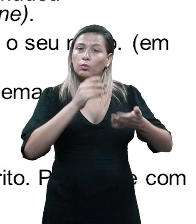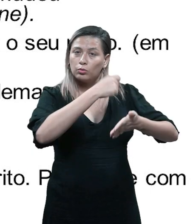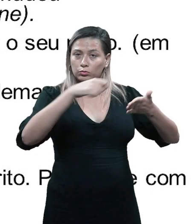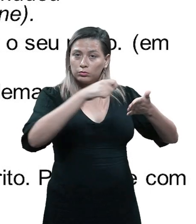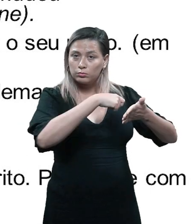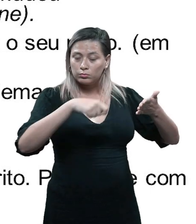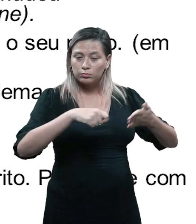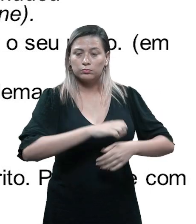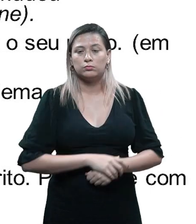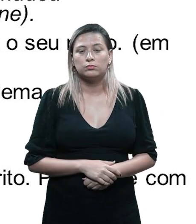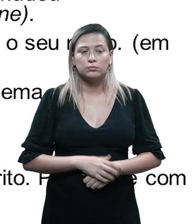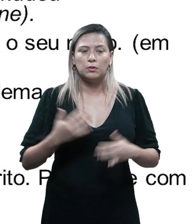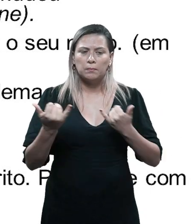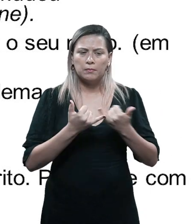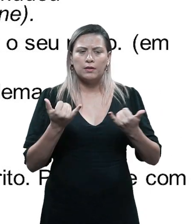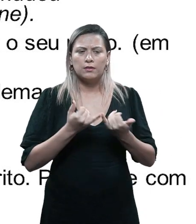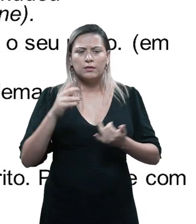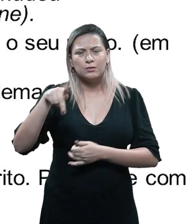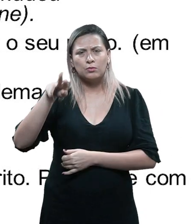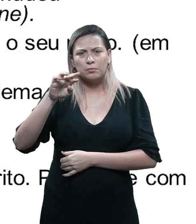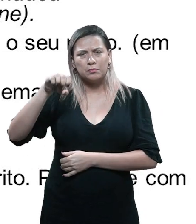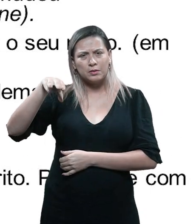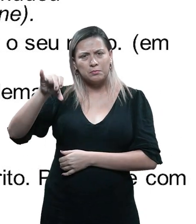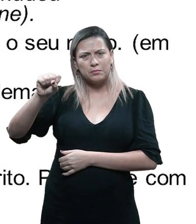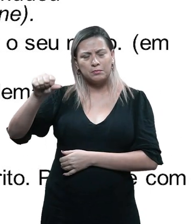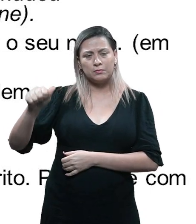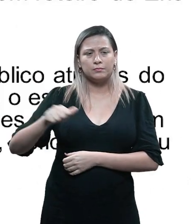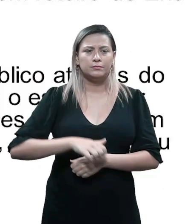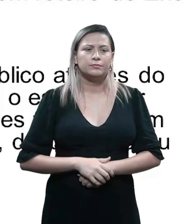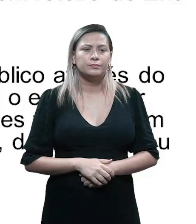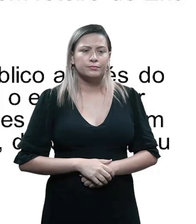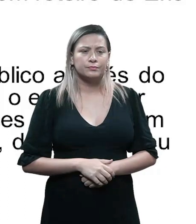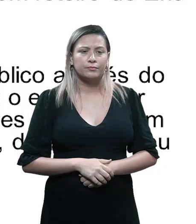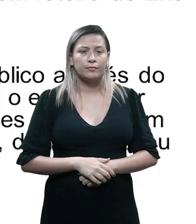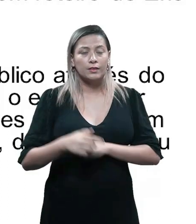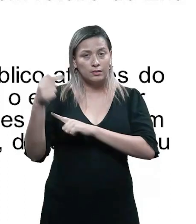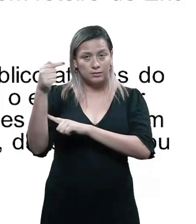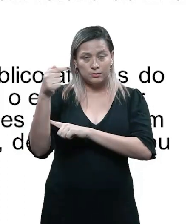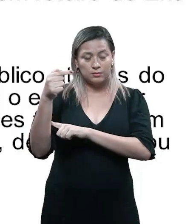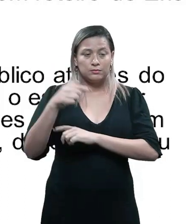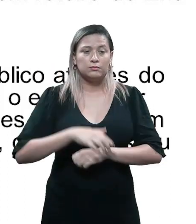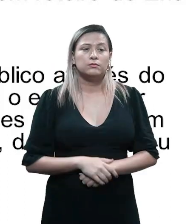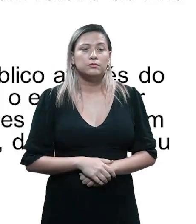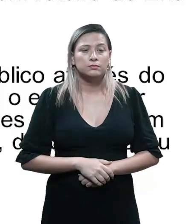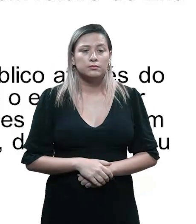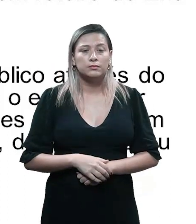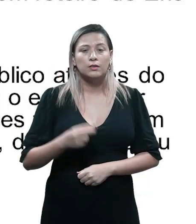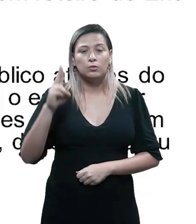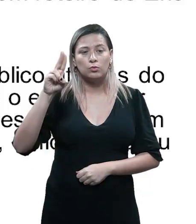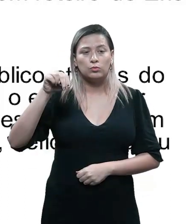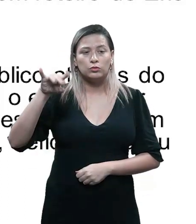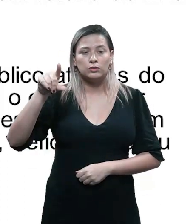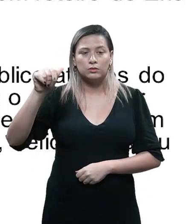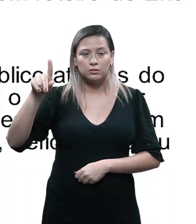material escrito. Parece-se muito com a premissa. A sétima ferramenta é a unidade.